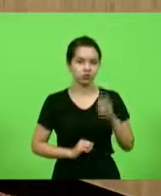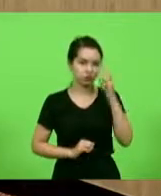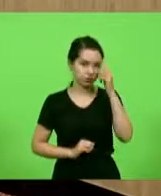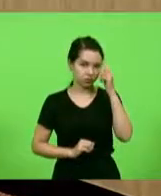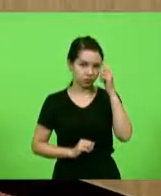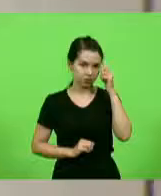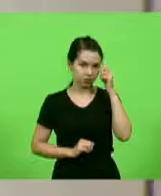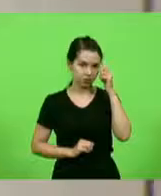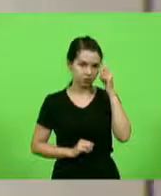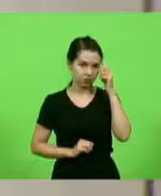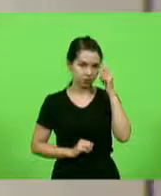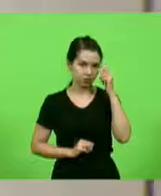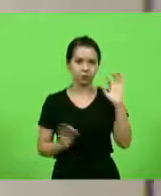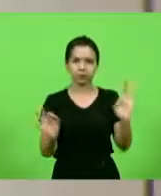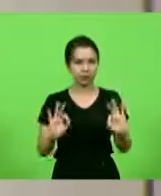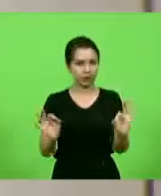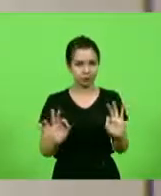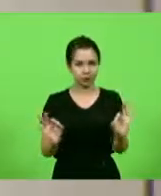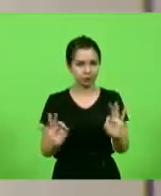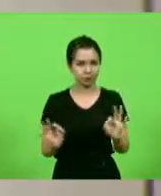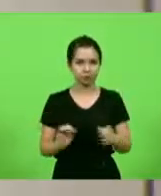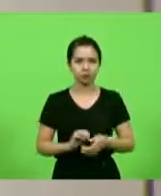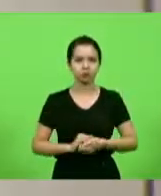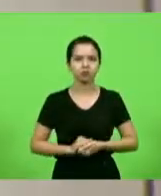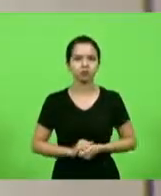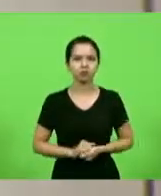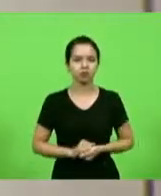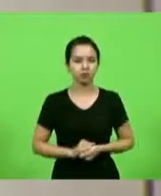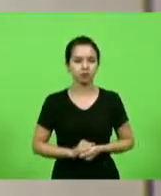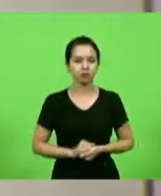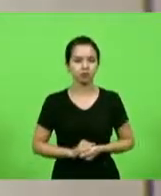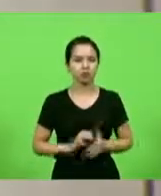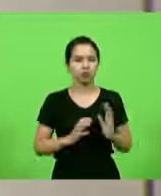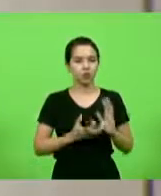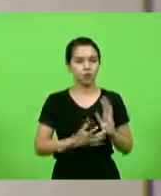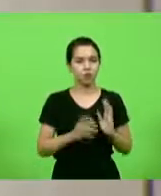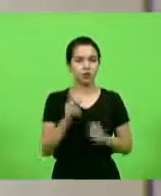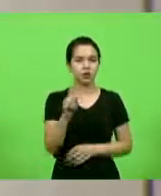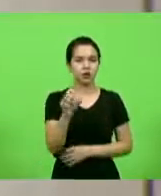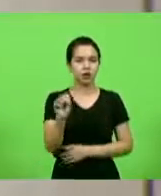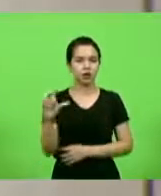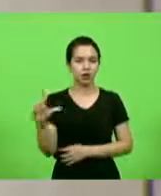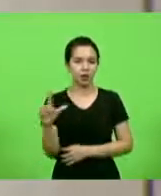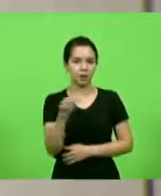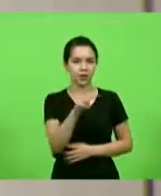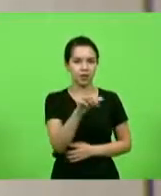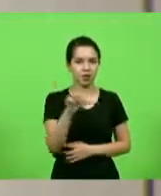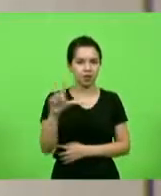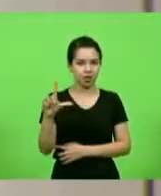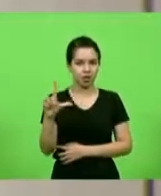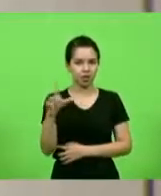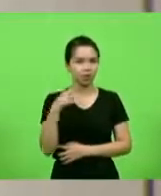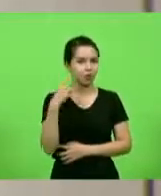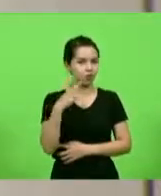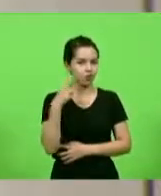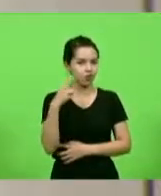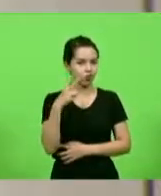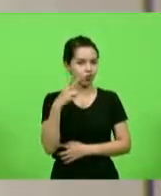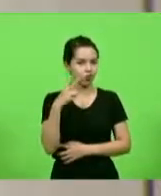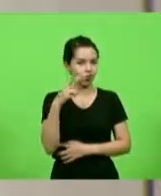Também ninguém fará o uso da palavra. Bloco PSL, PL. Deputado Alba,